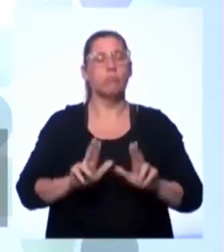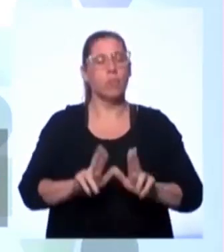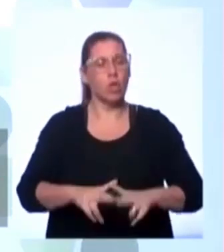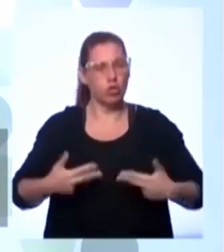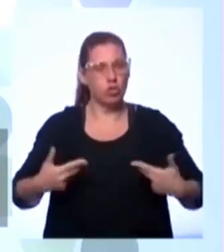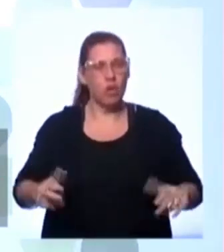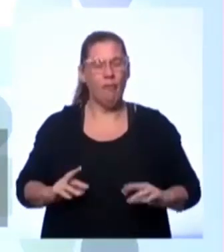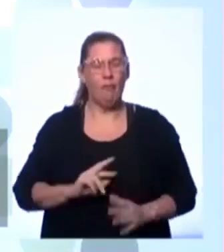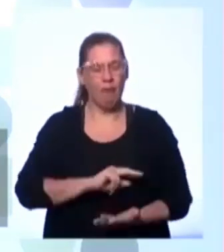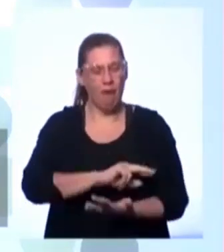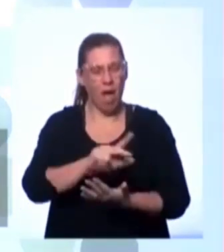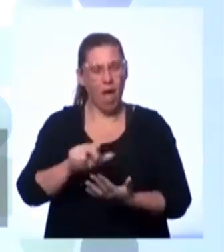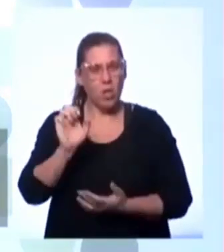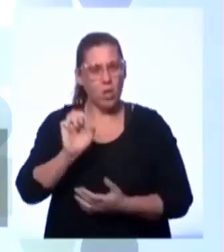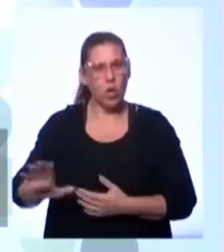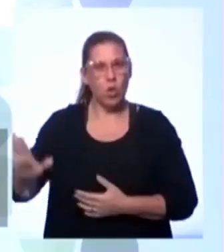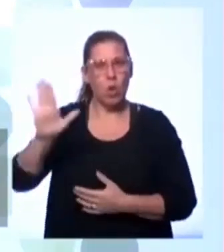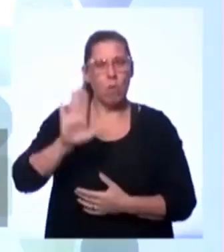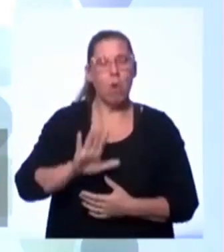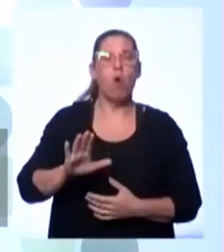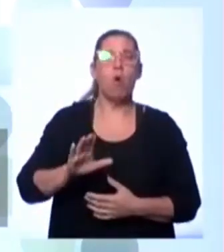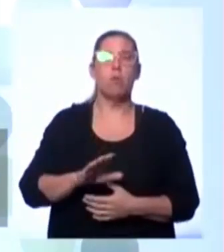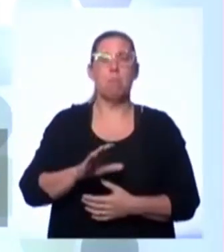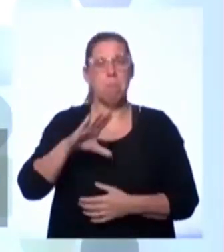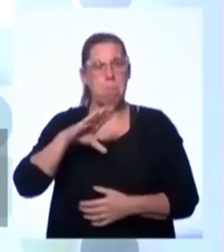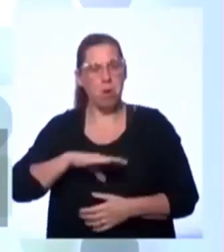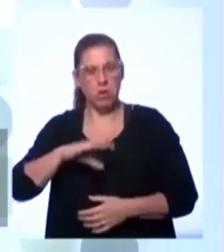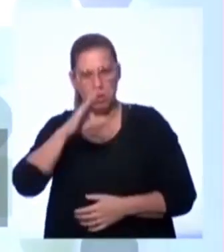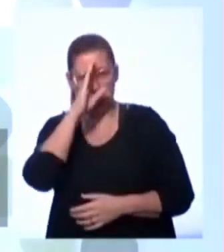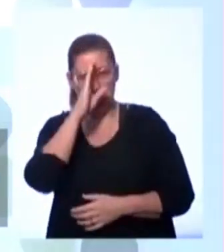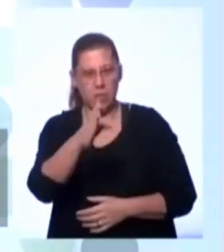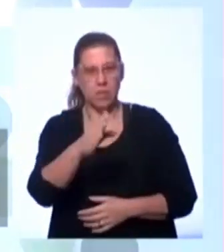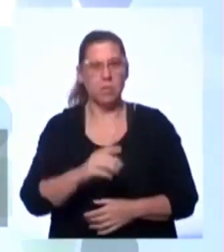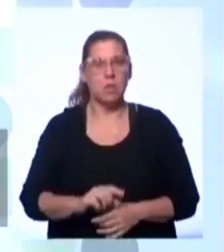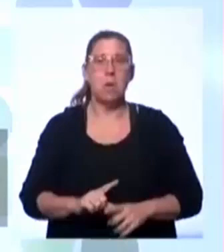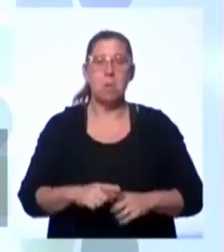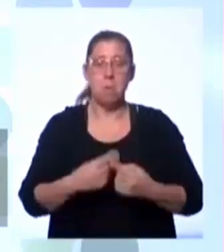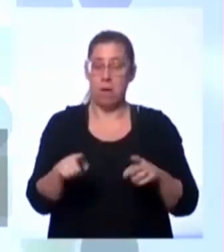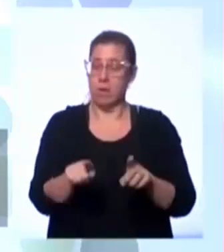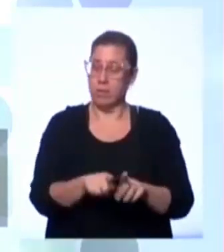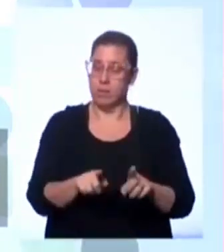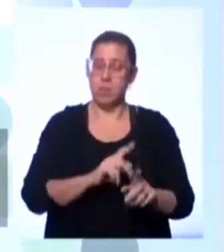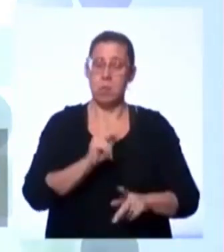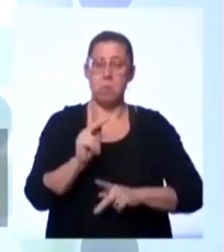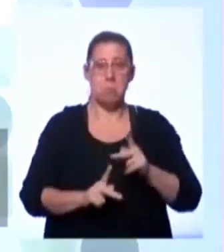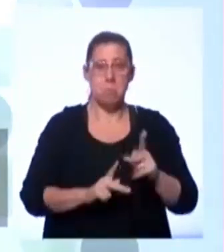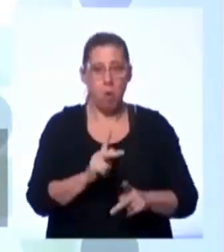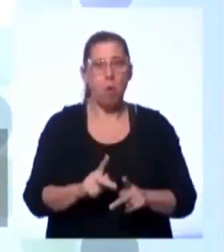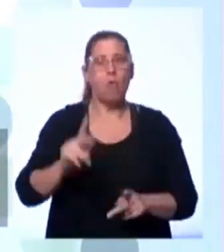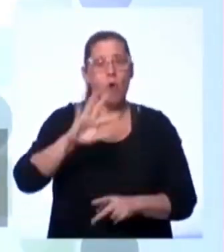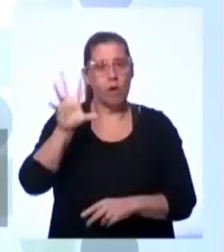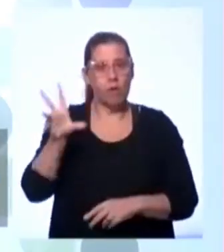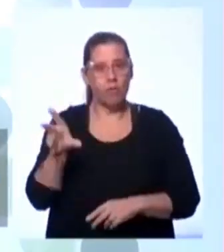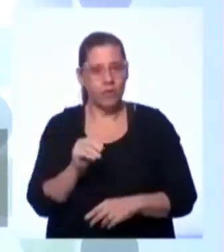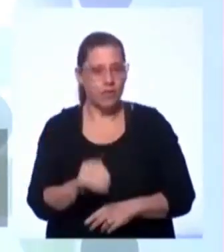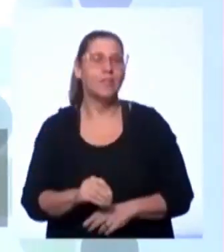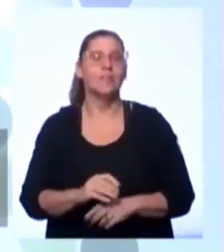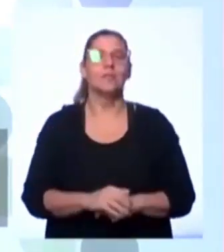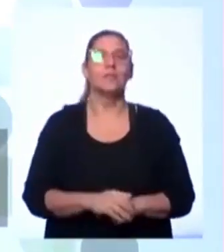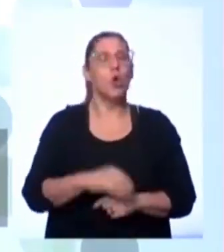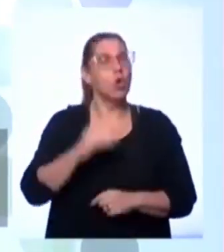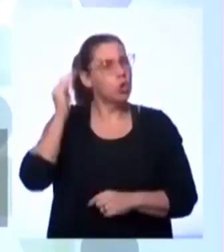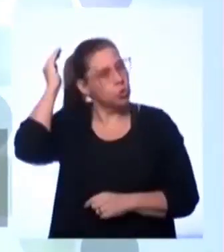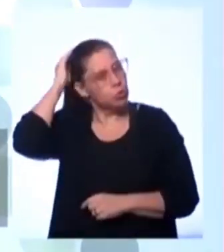europeus, principalmente os portugueses, mas também dos povos africanos, assim como judeus, árabes,